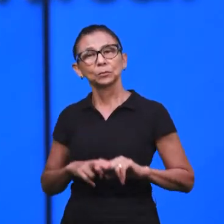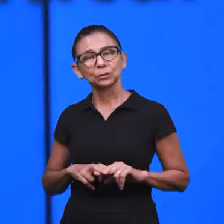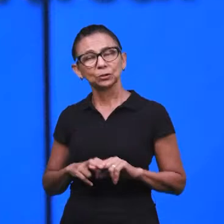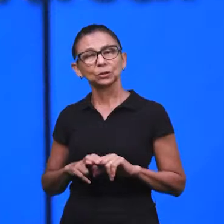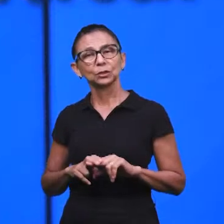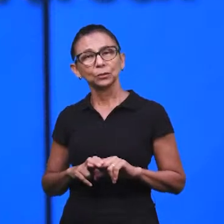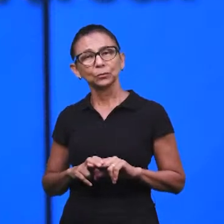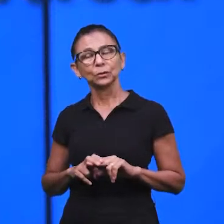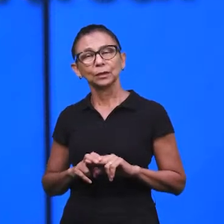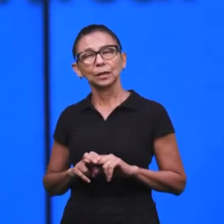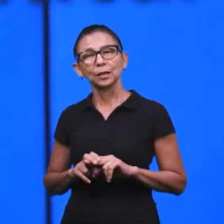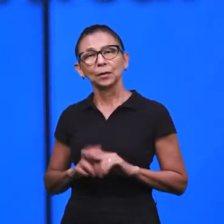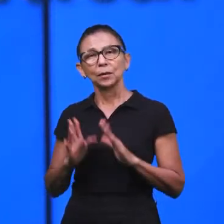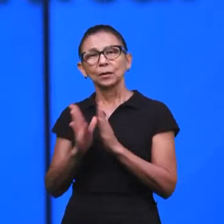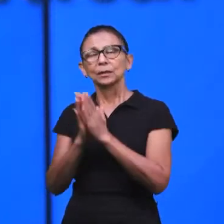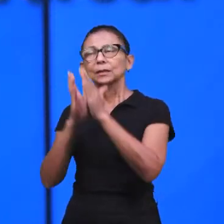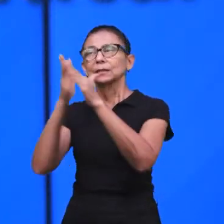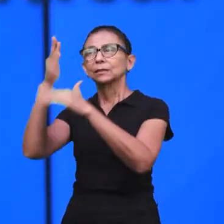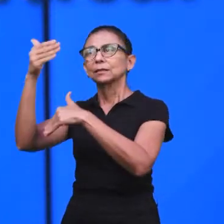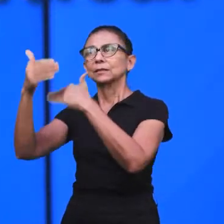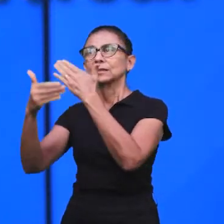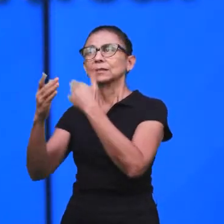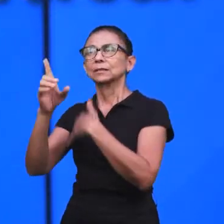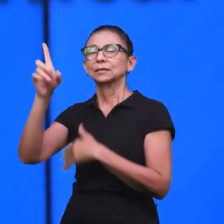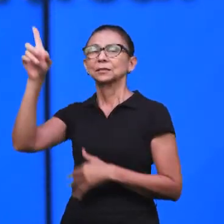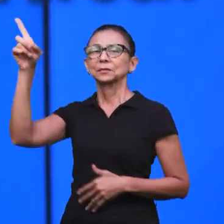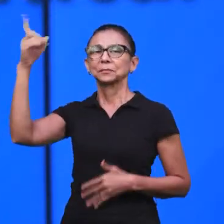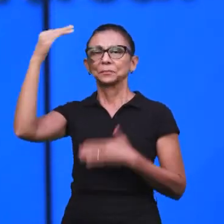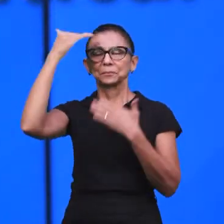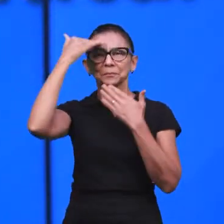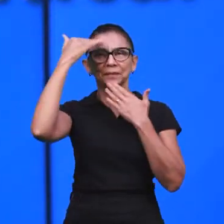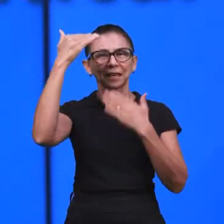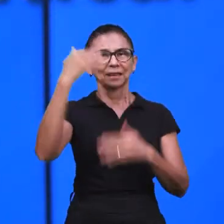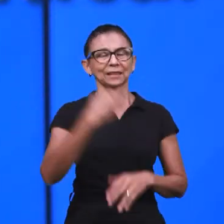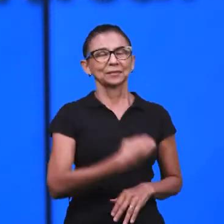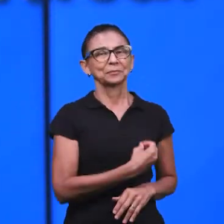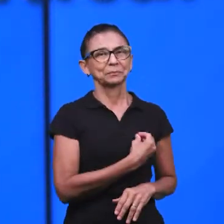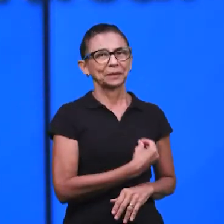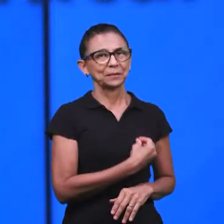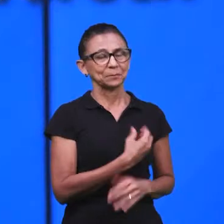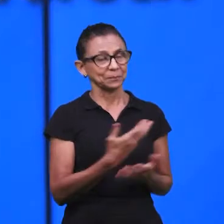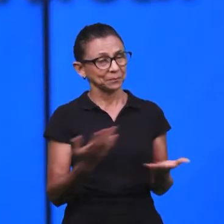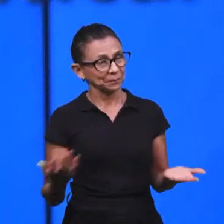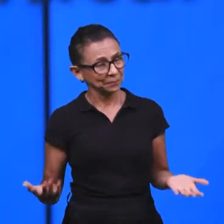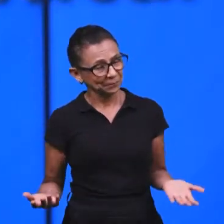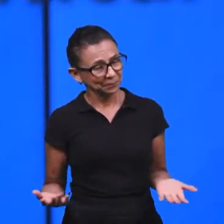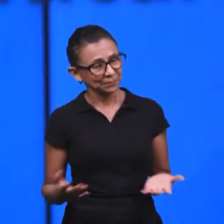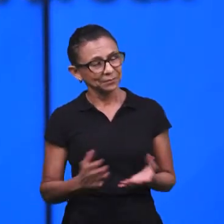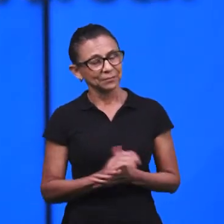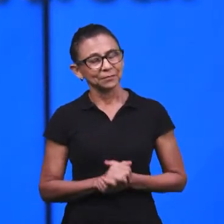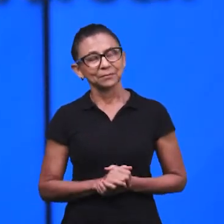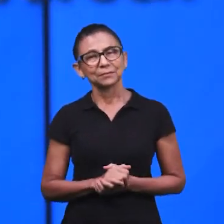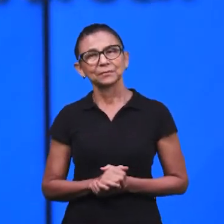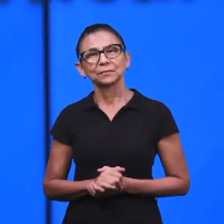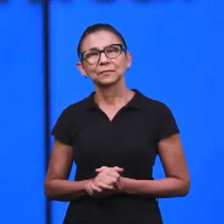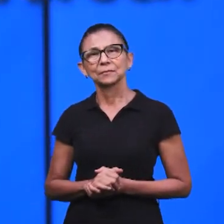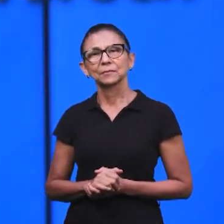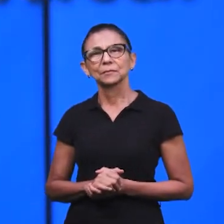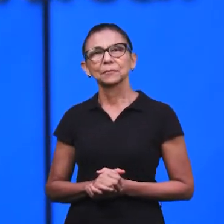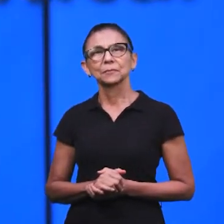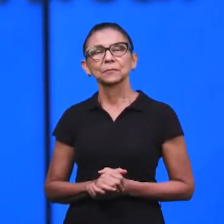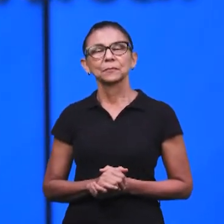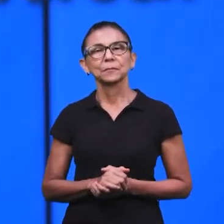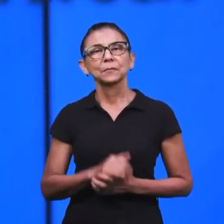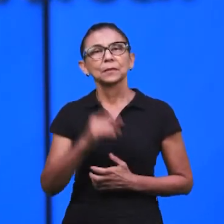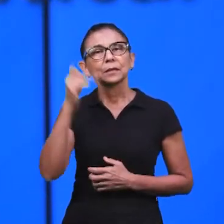motivo para subir um pó aromático, né? Muito bem colocado. Obrigado pela participação dos irmãos, né? Lá da nossa